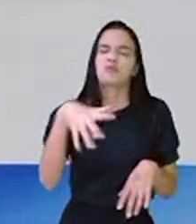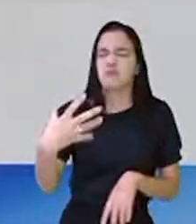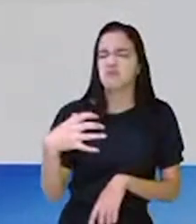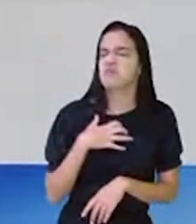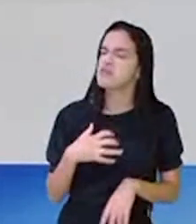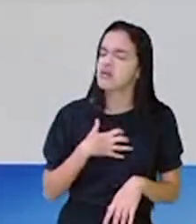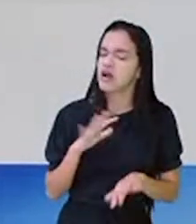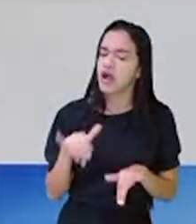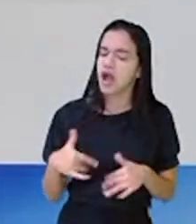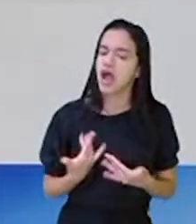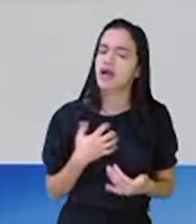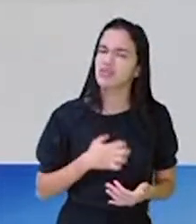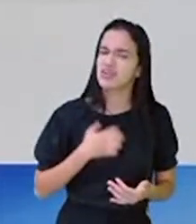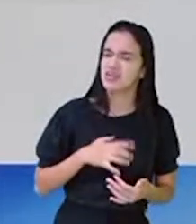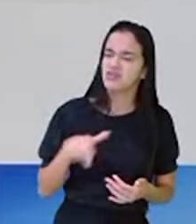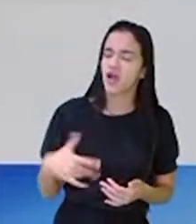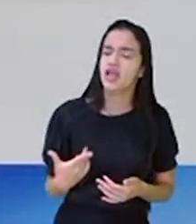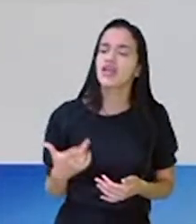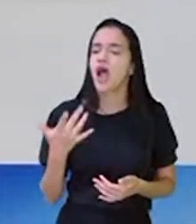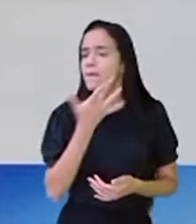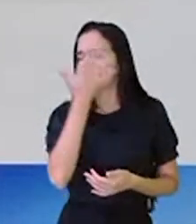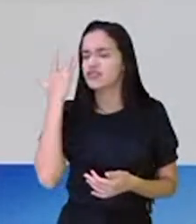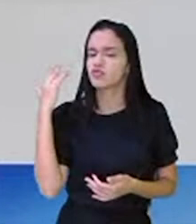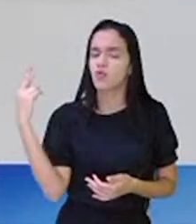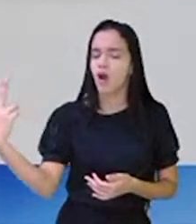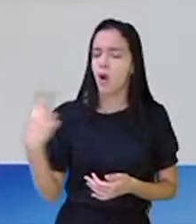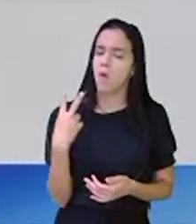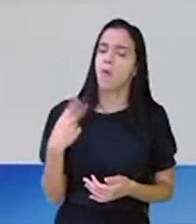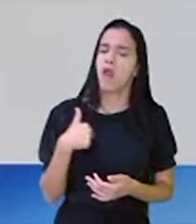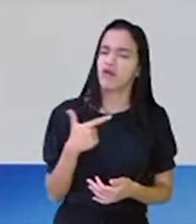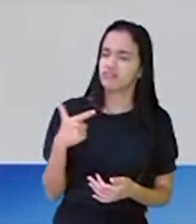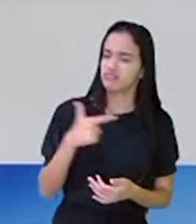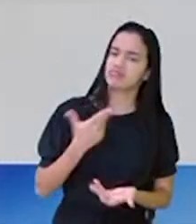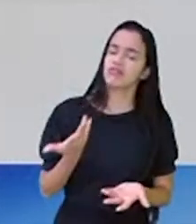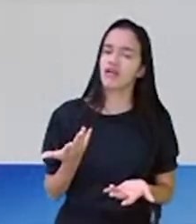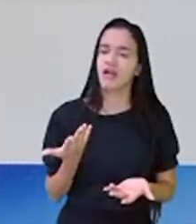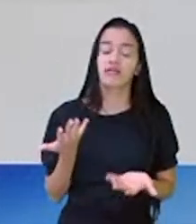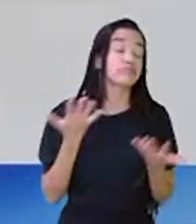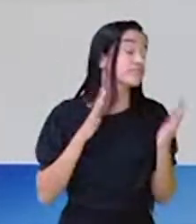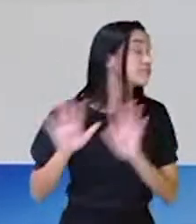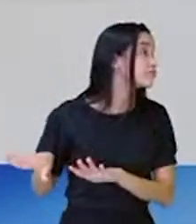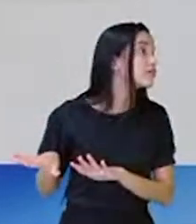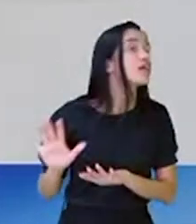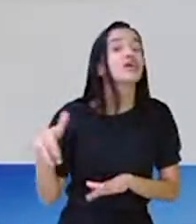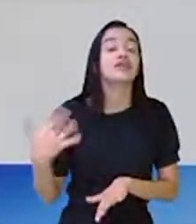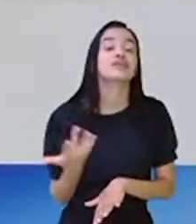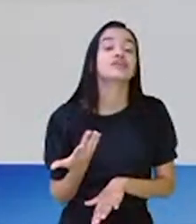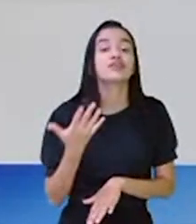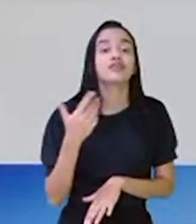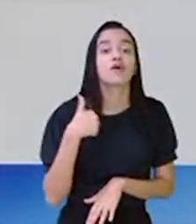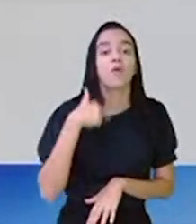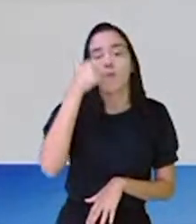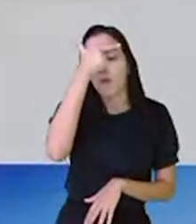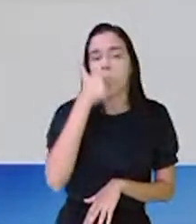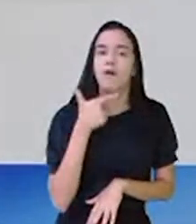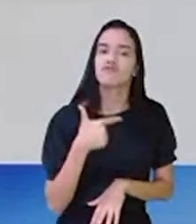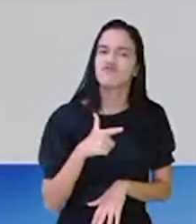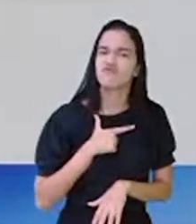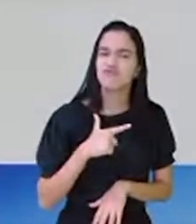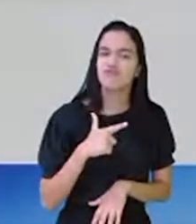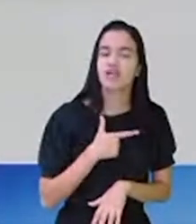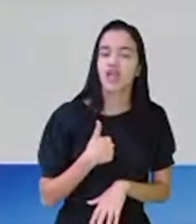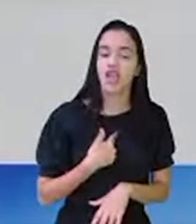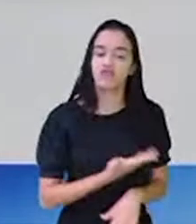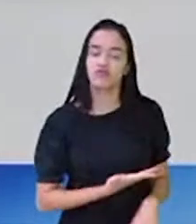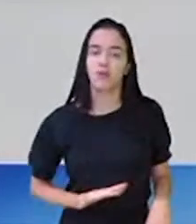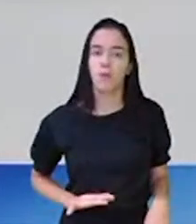alguém. É assim que a pessoa fica olhando bem feio para eu e o outro. Ela diz, ah, não quero saber. Cara feia, para mim, é fome. Porque quando está